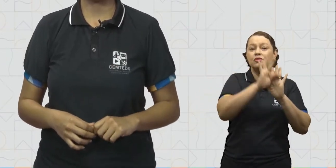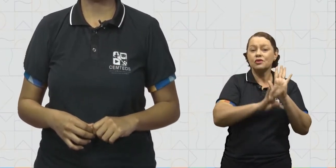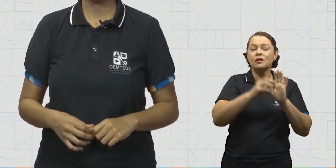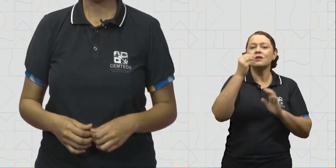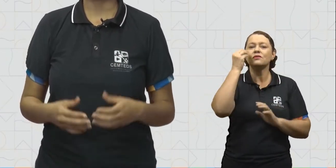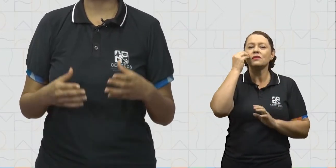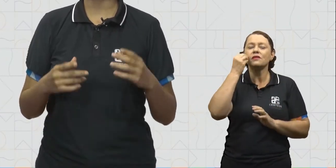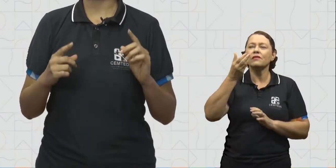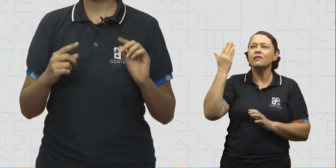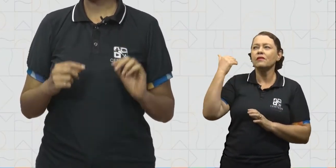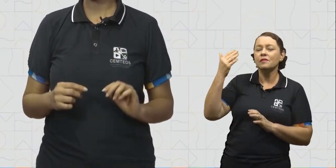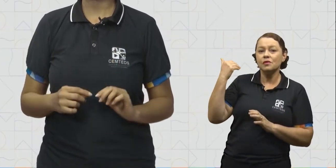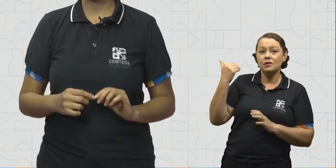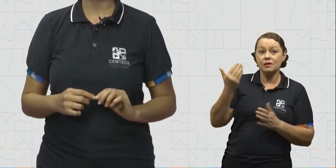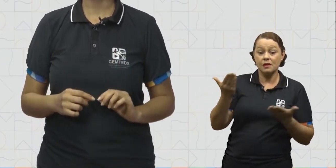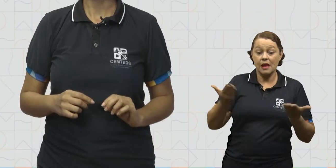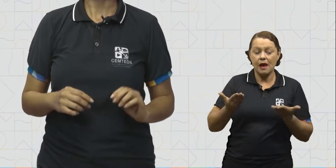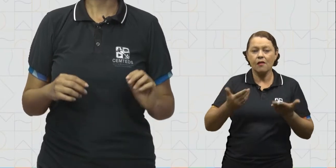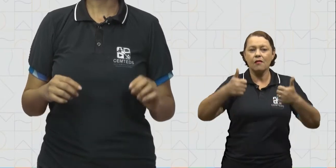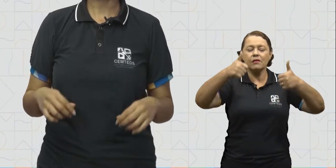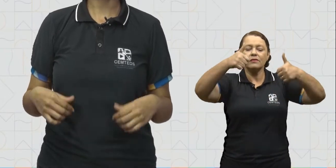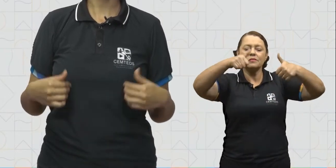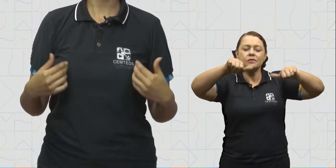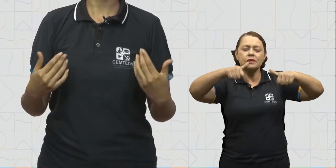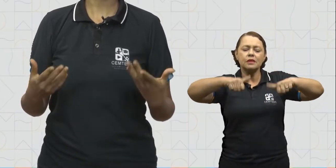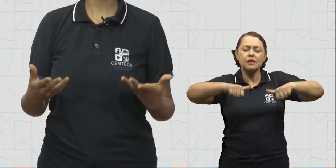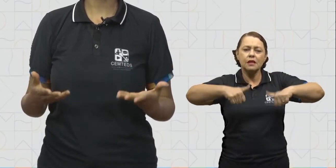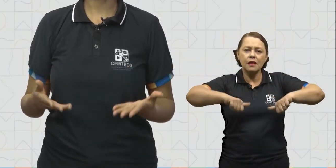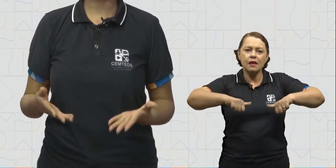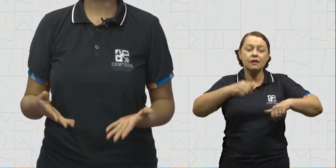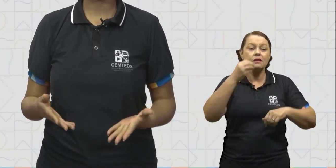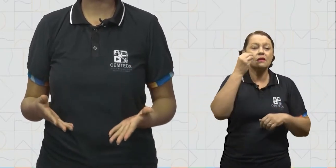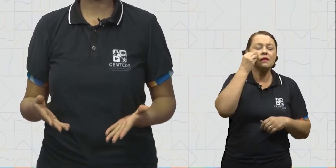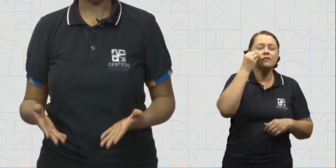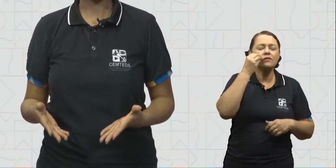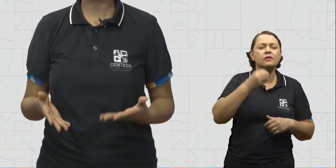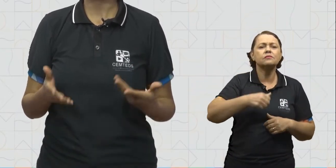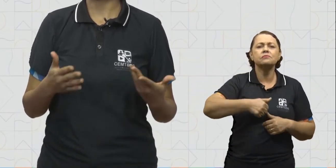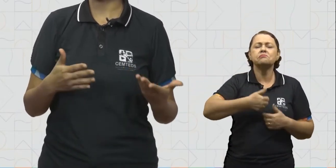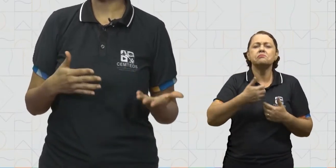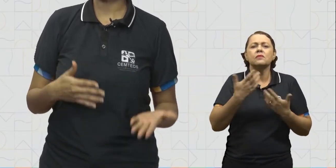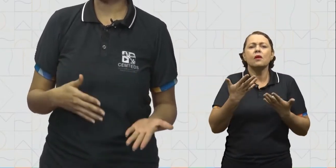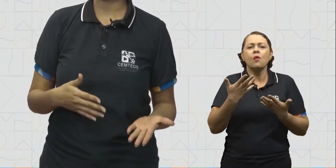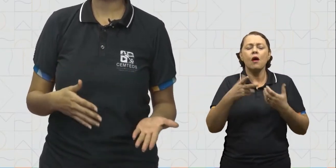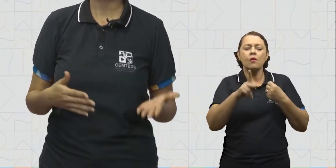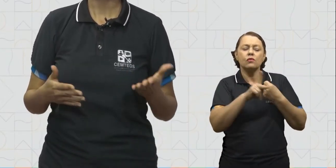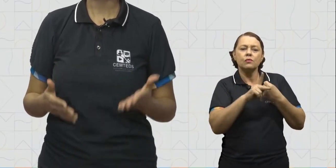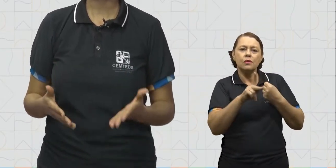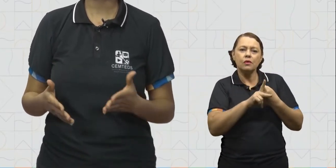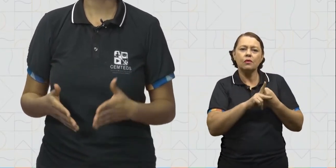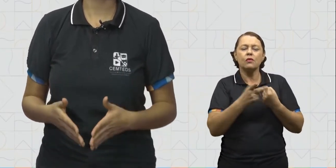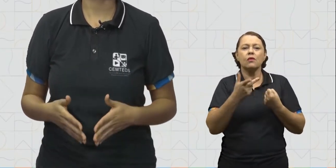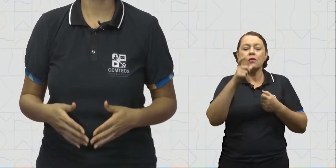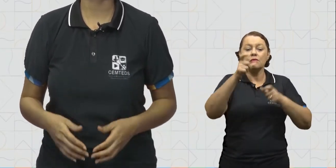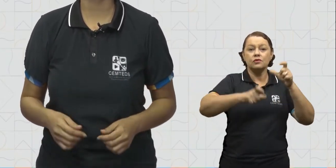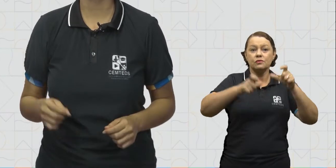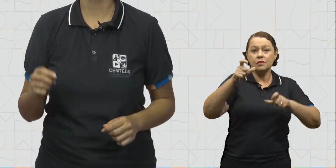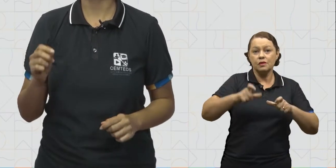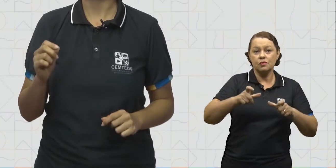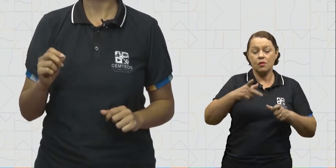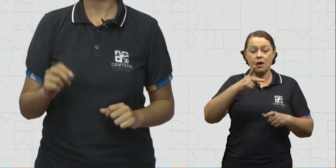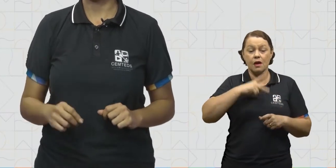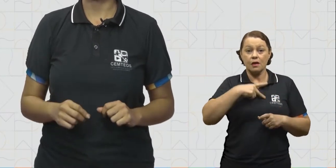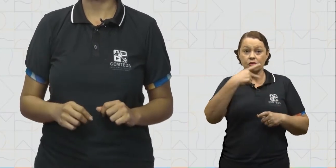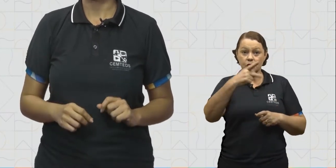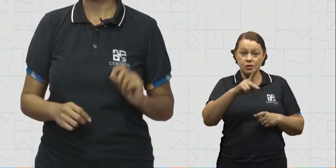anteriores. Vamos analisá-los, observando quais os pronomes pessoais, possessivos e demonstrativos